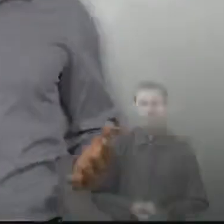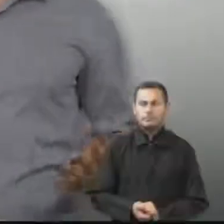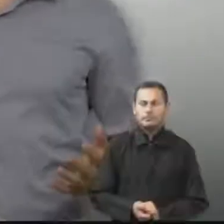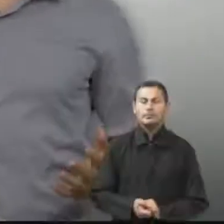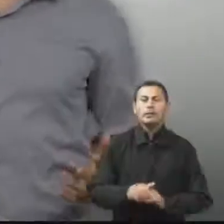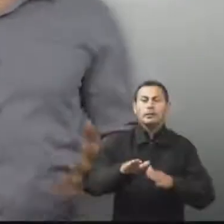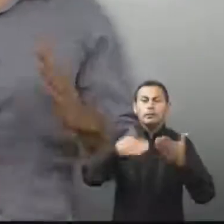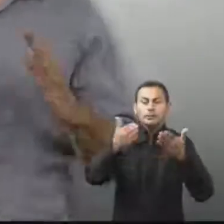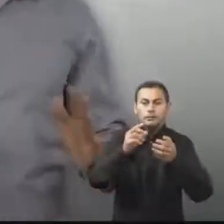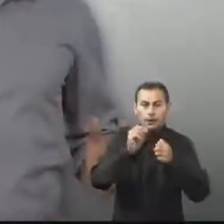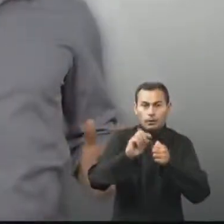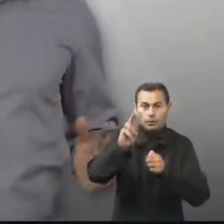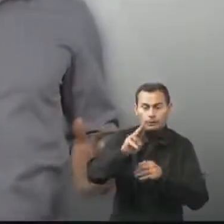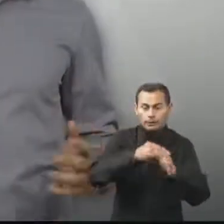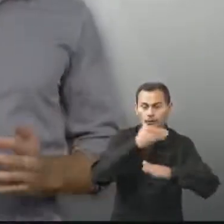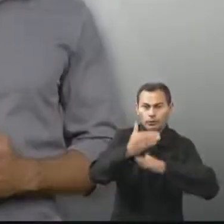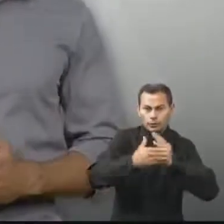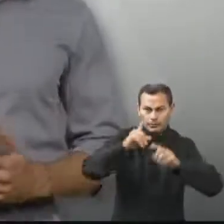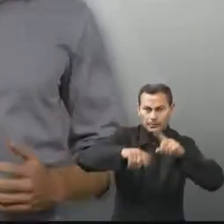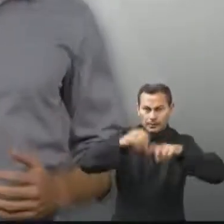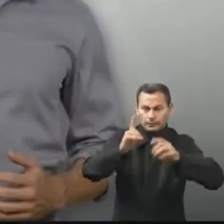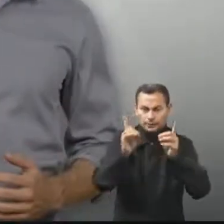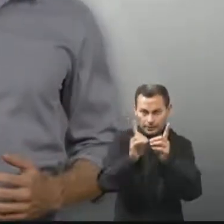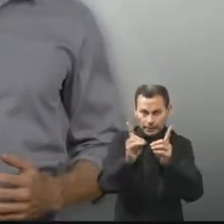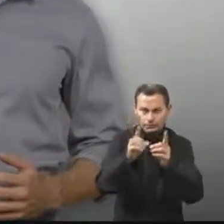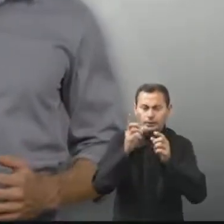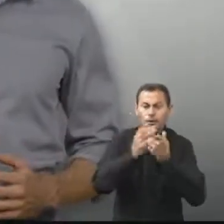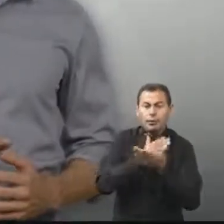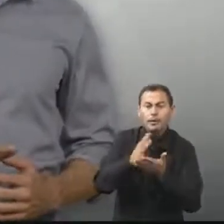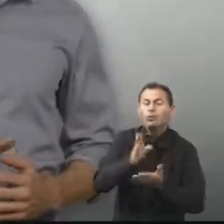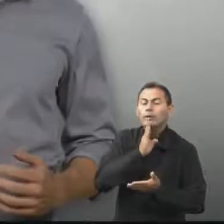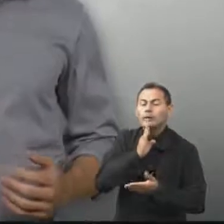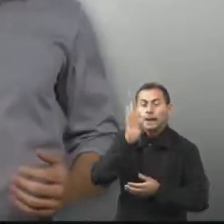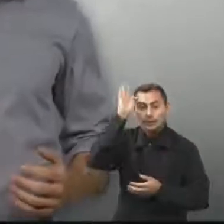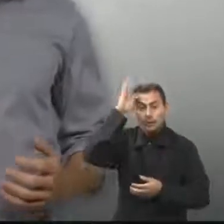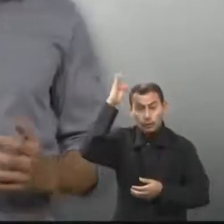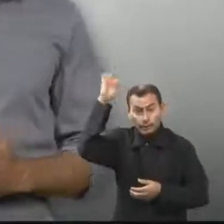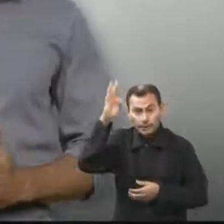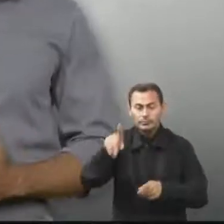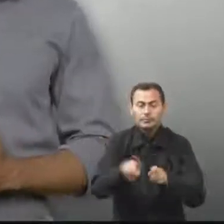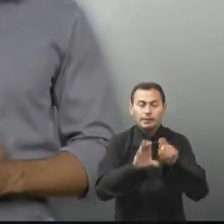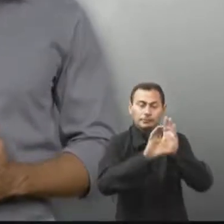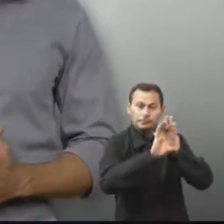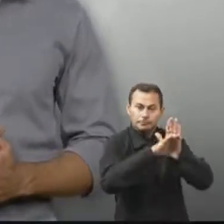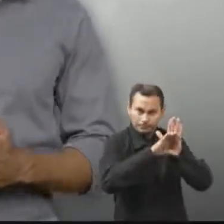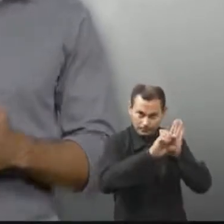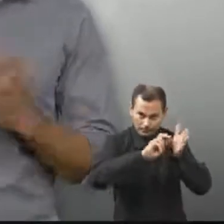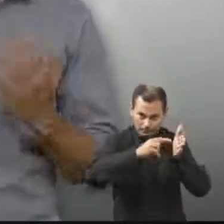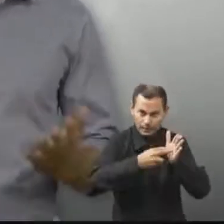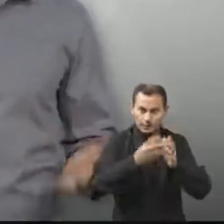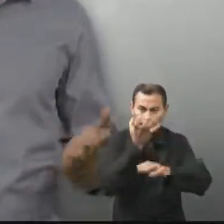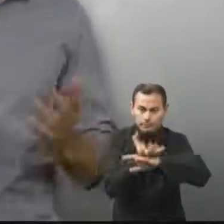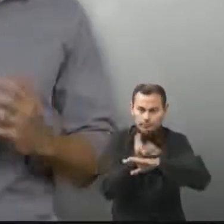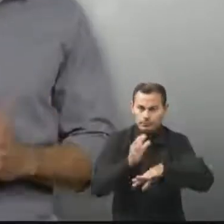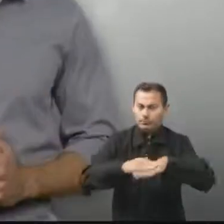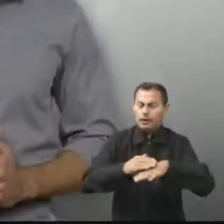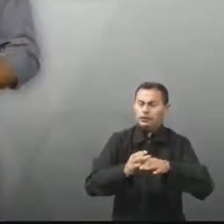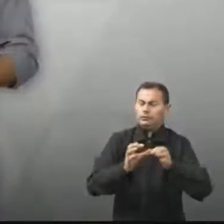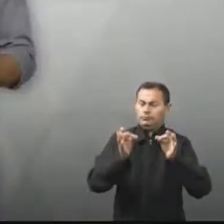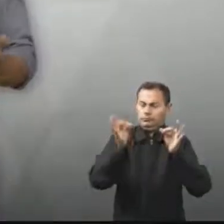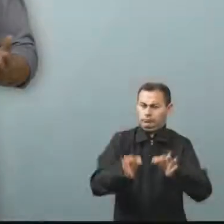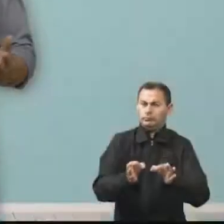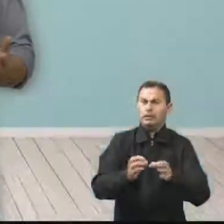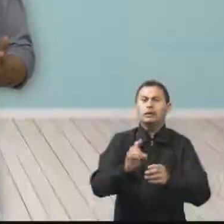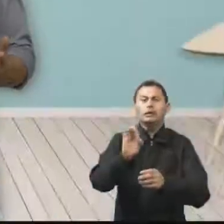Quando você faz uso de todo o material didático, você passa a conhecer as teorias e os conceitos da disciplina de forma mais completa.